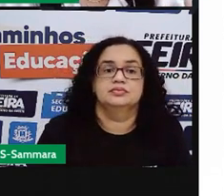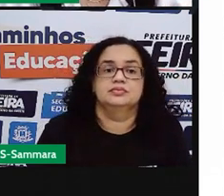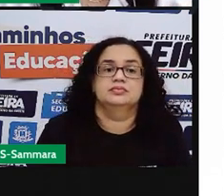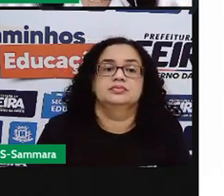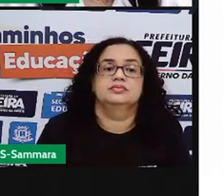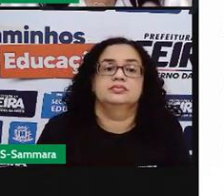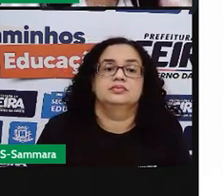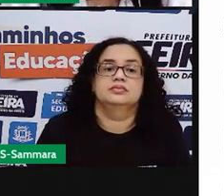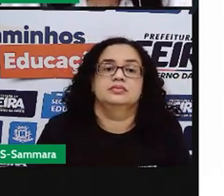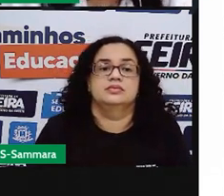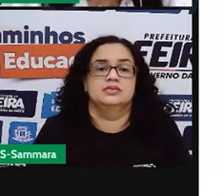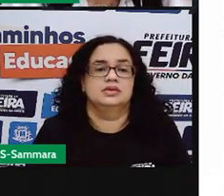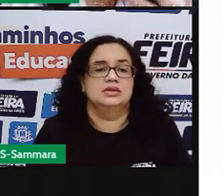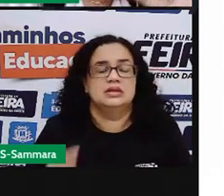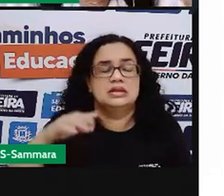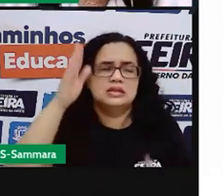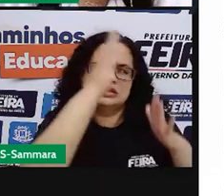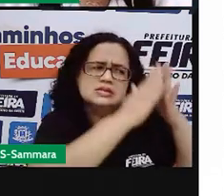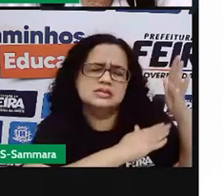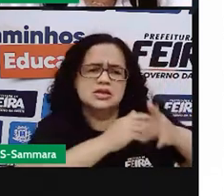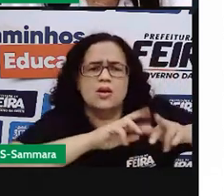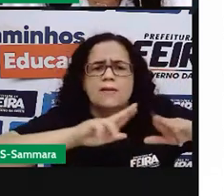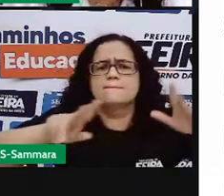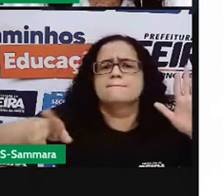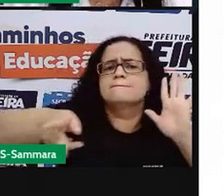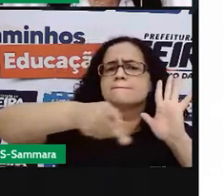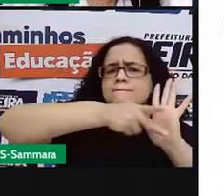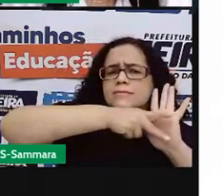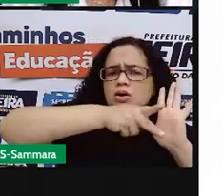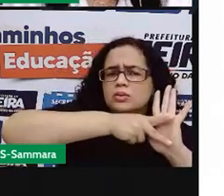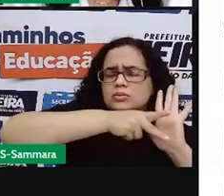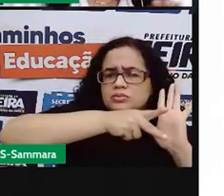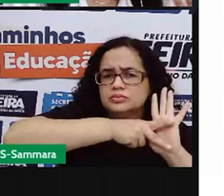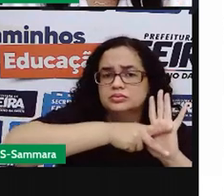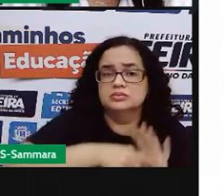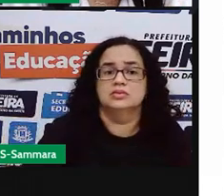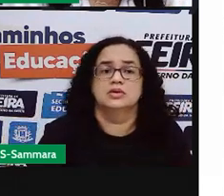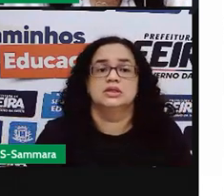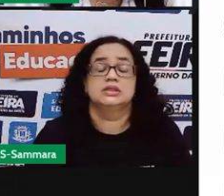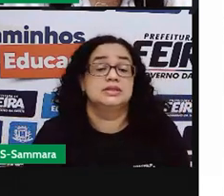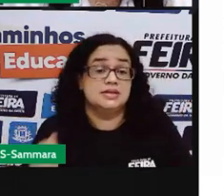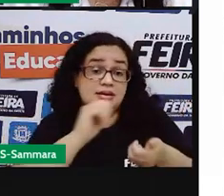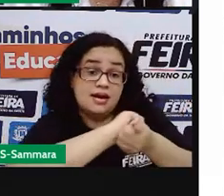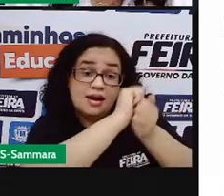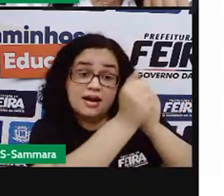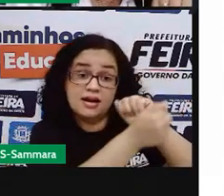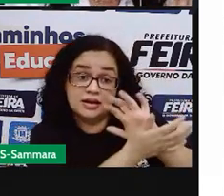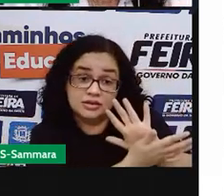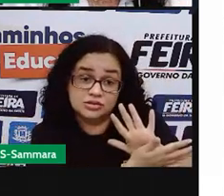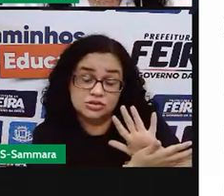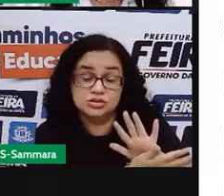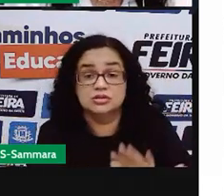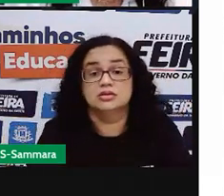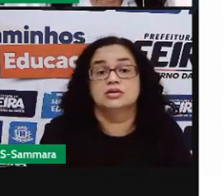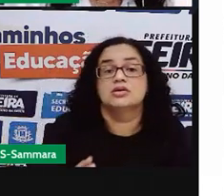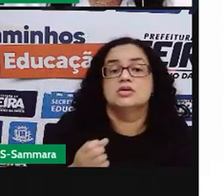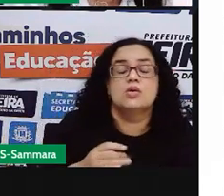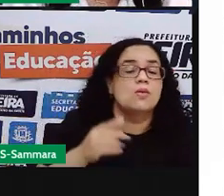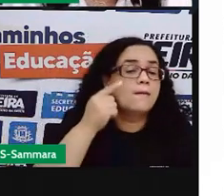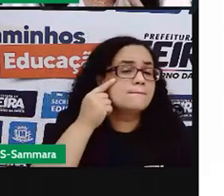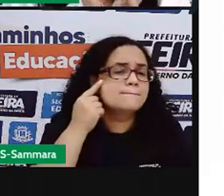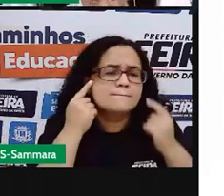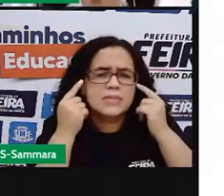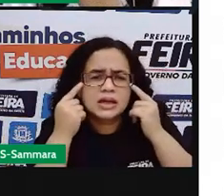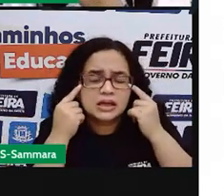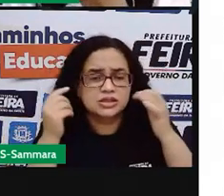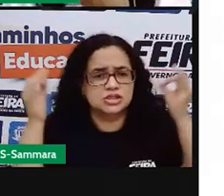aquelas grafites, os grafites nos muros. Aquilo são obras de arte. Uma maquiagem bem feita.